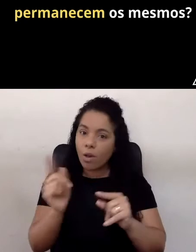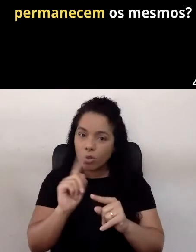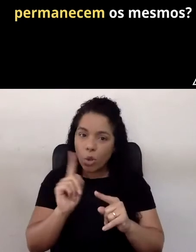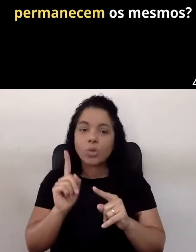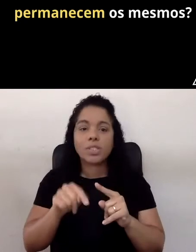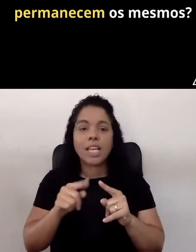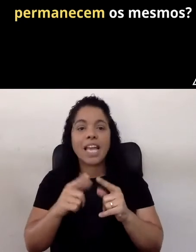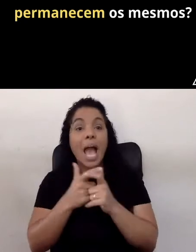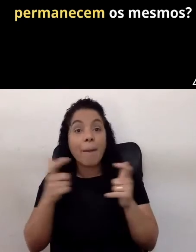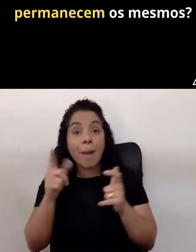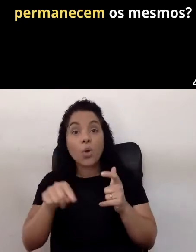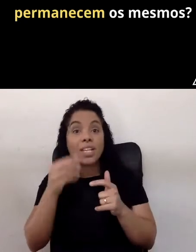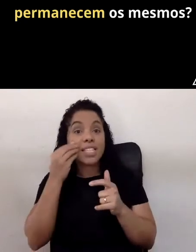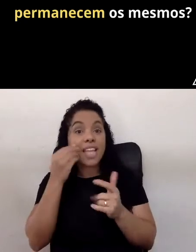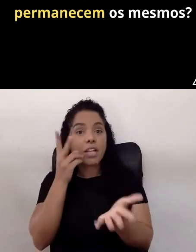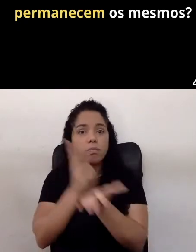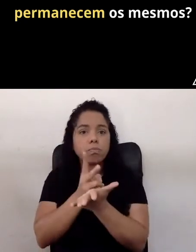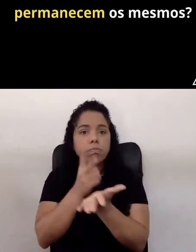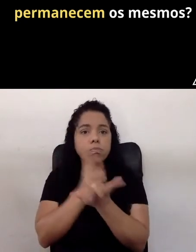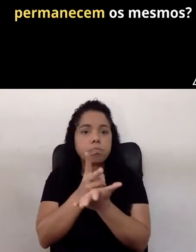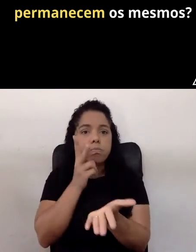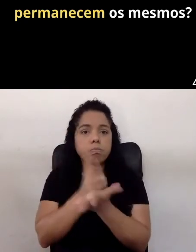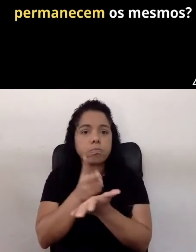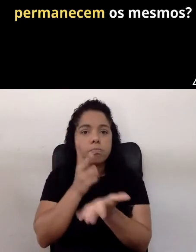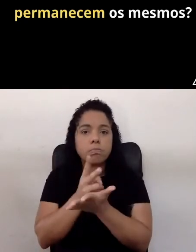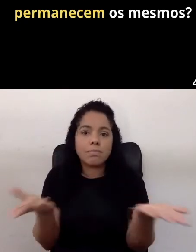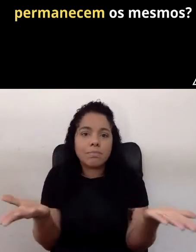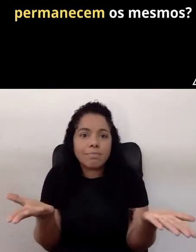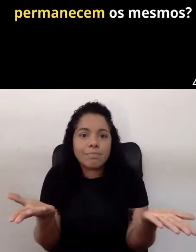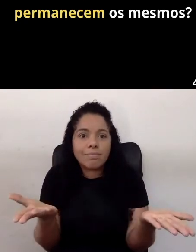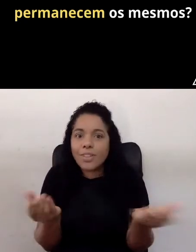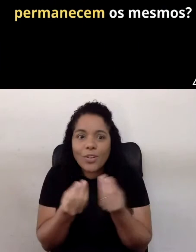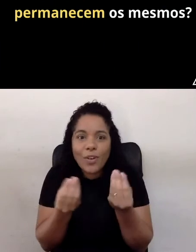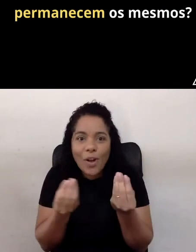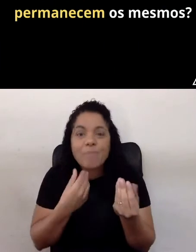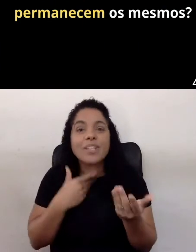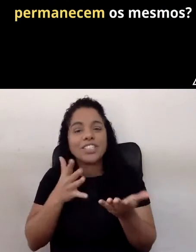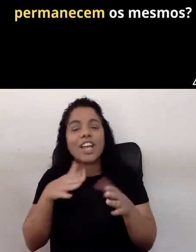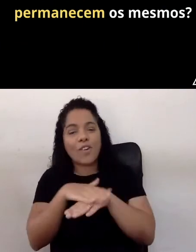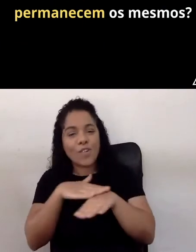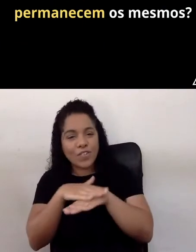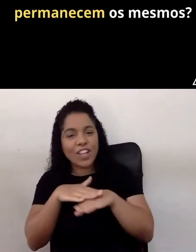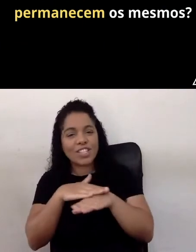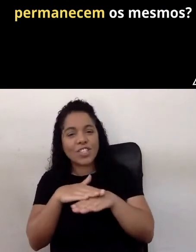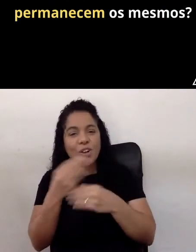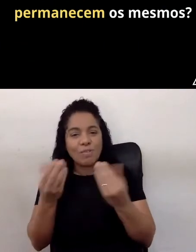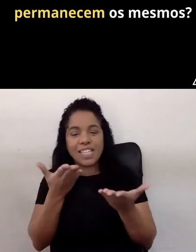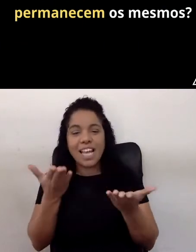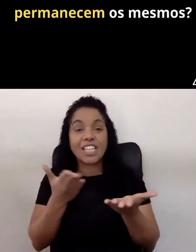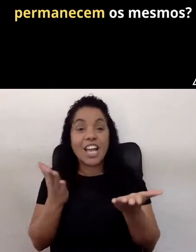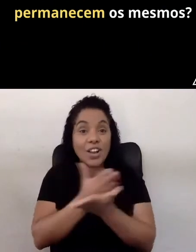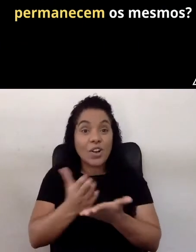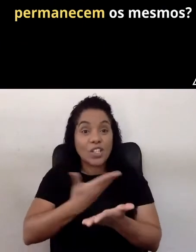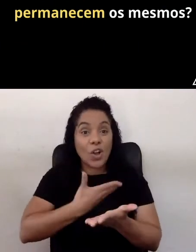dos testes permanecem os mesmos. E aí, dado que a já conversou bastante aí, né, é, algumas